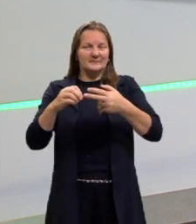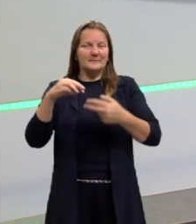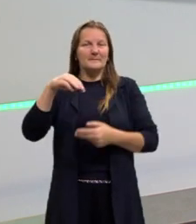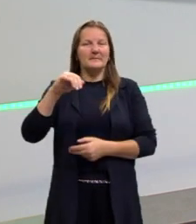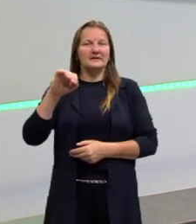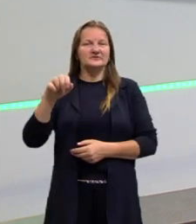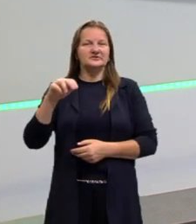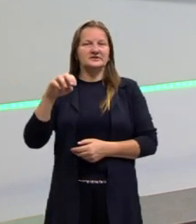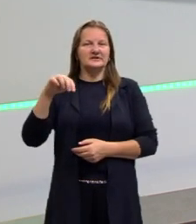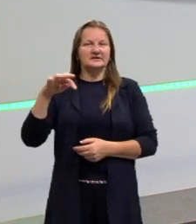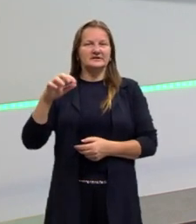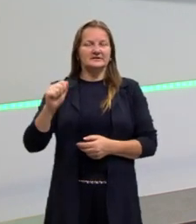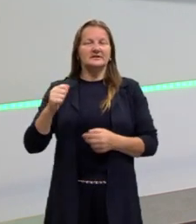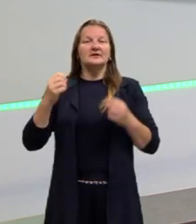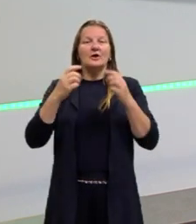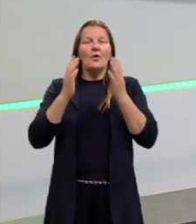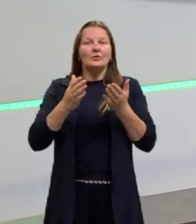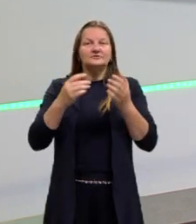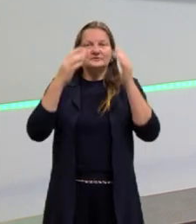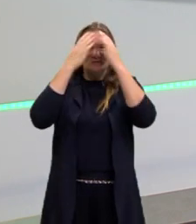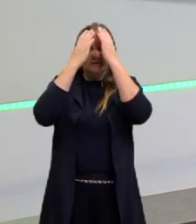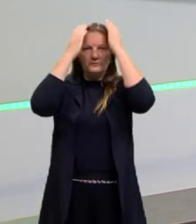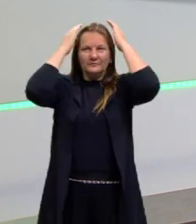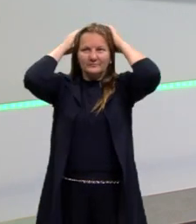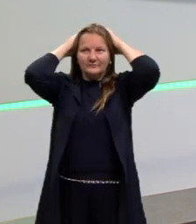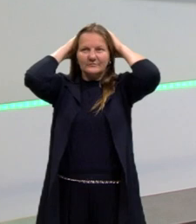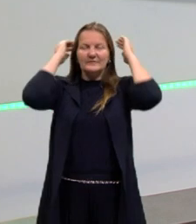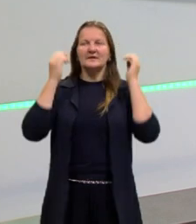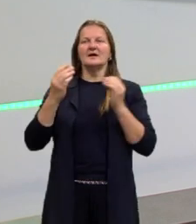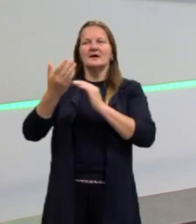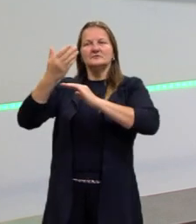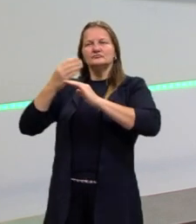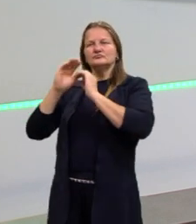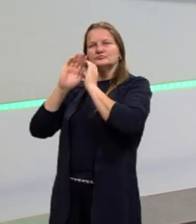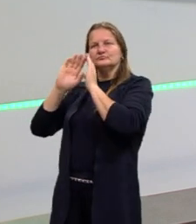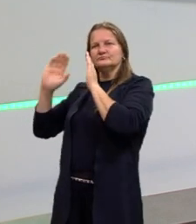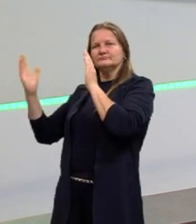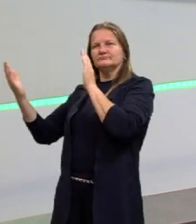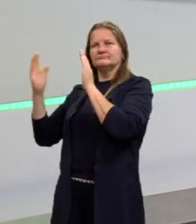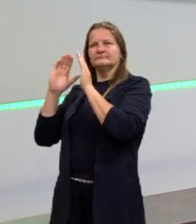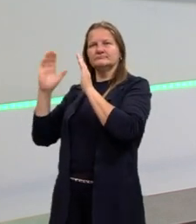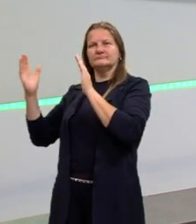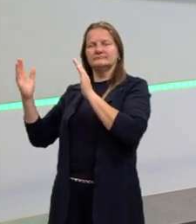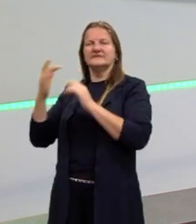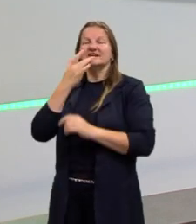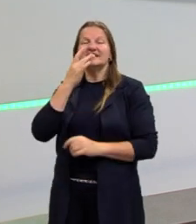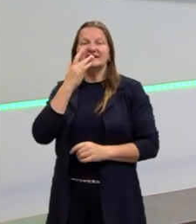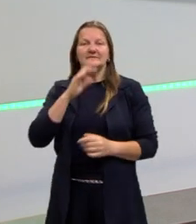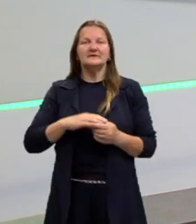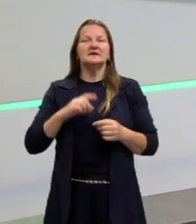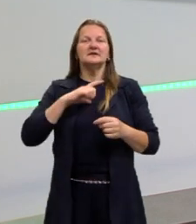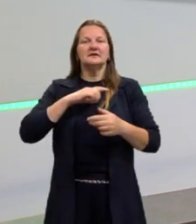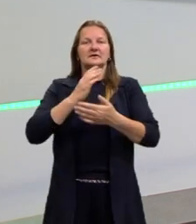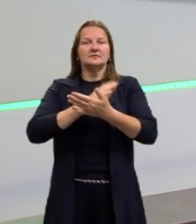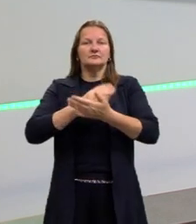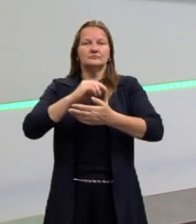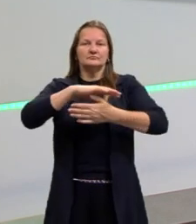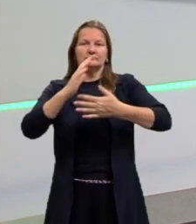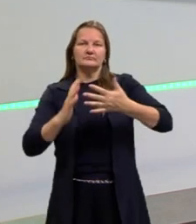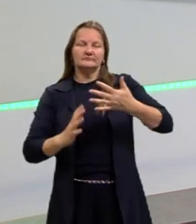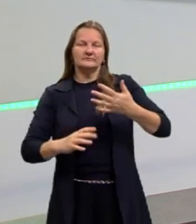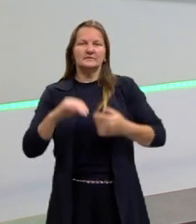e os cabelos presos. Atrás de mim tem o quadro branco do estúdio da TVE e nós temos as intérpretes de Libras,